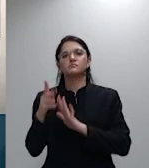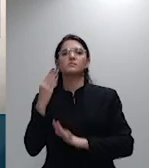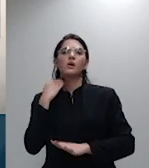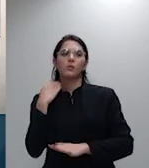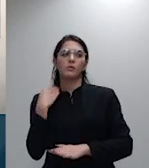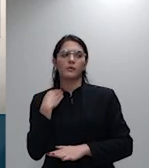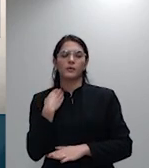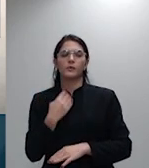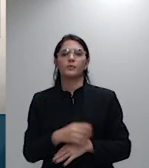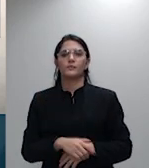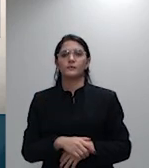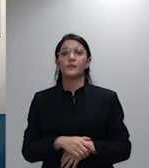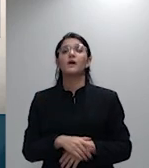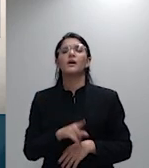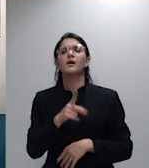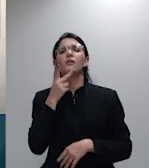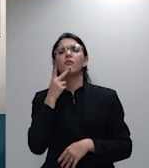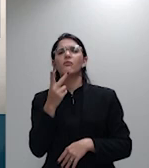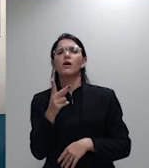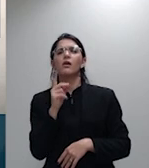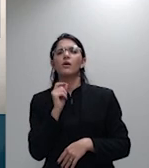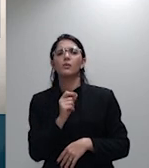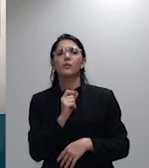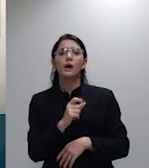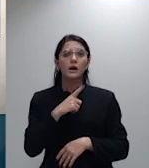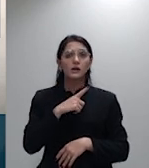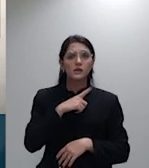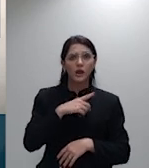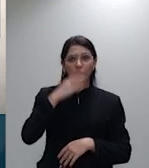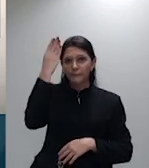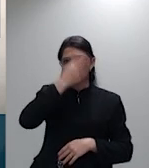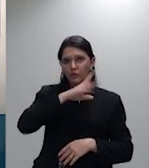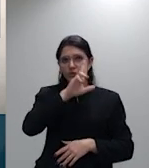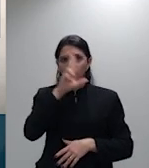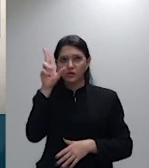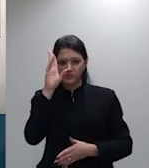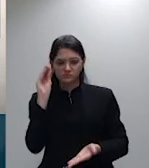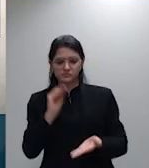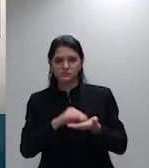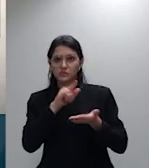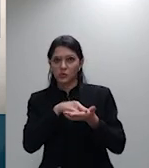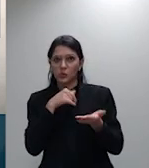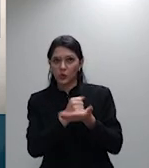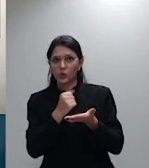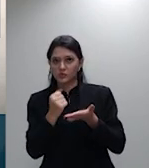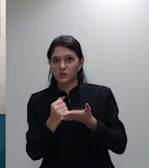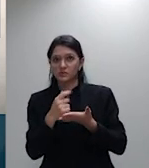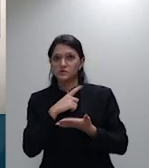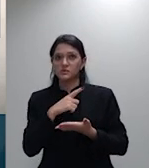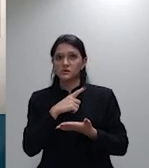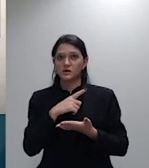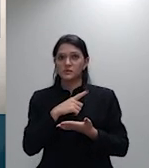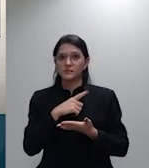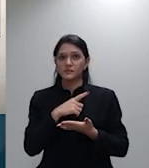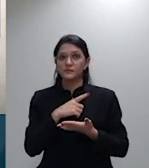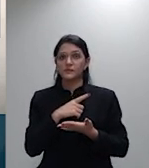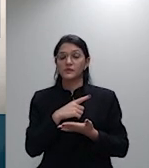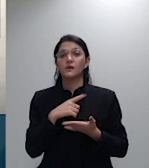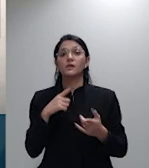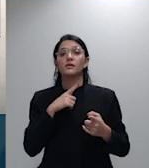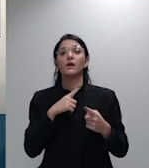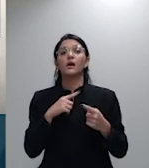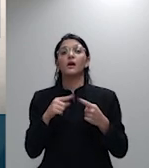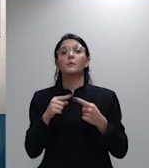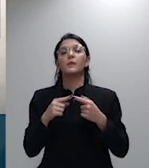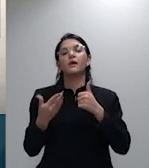impugna a autenticidade da assinatura aposta no contrato. O fundamento do acordo ao recorrido está na dicção